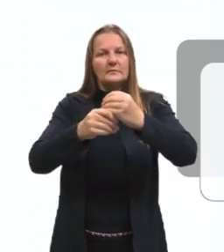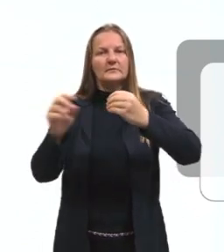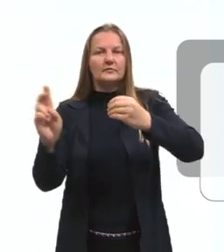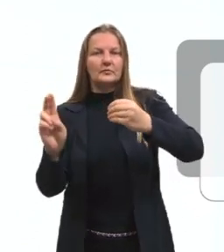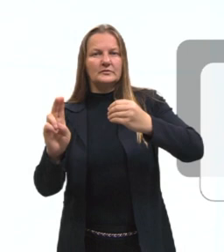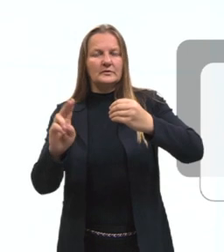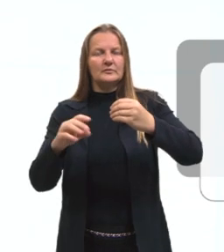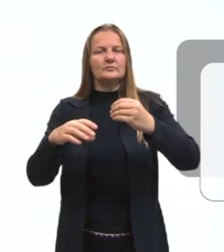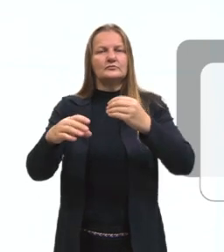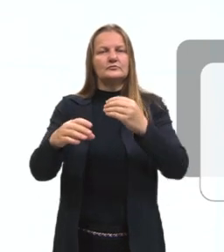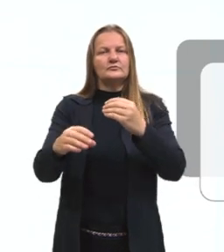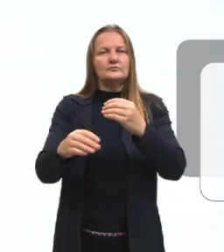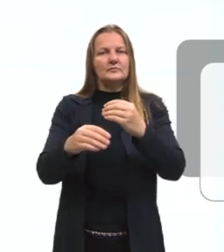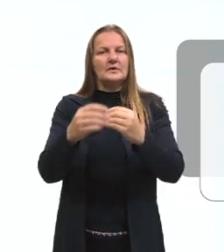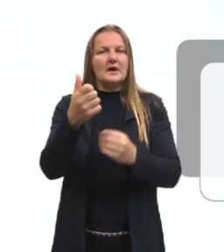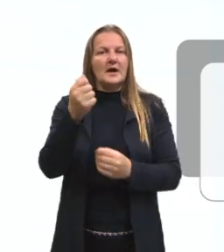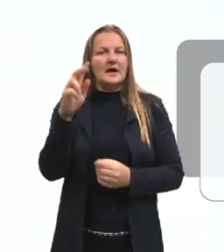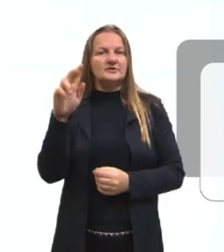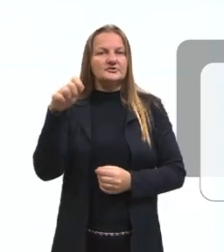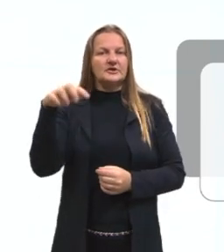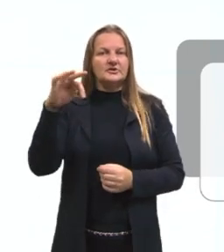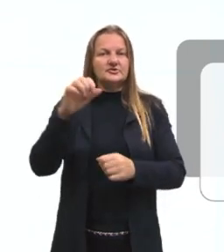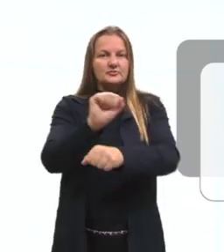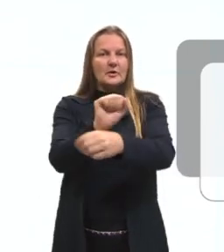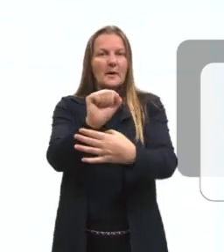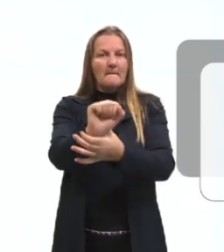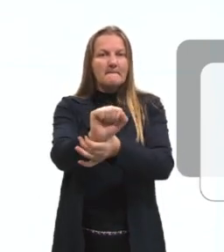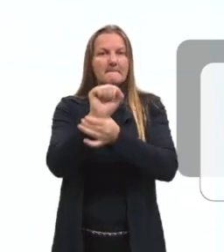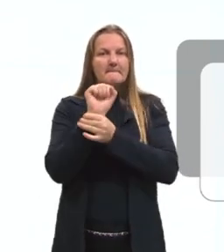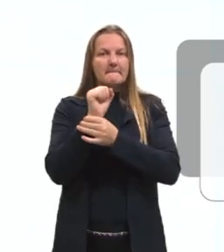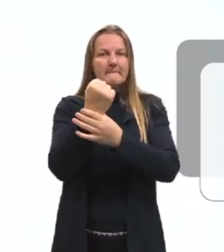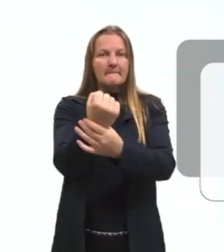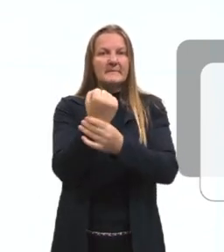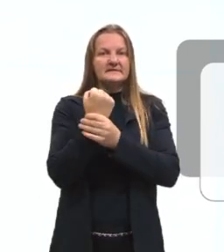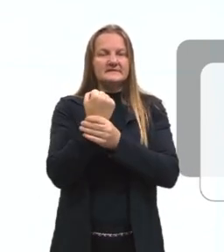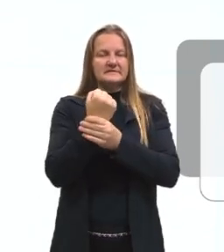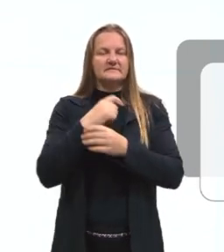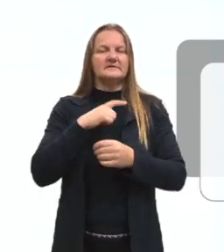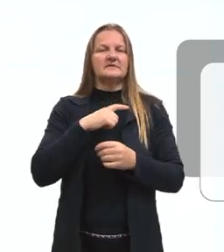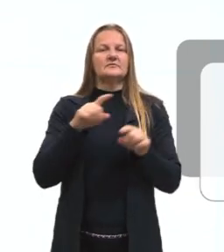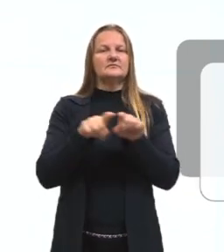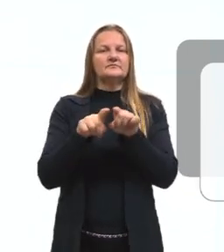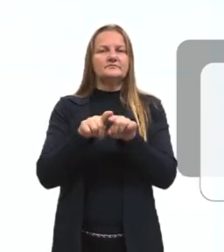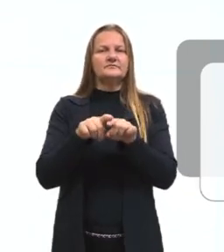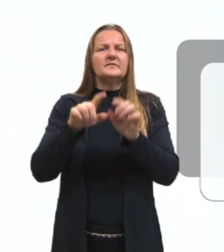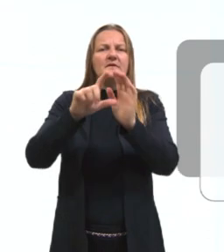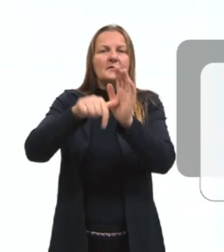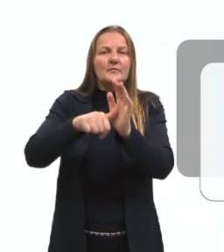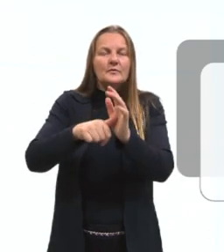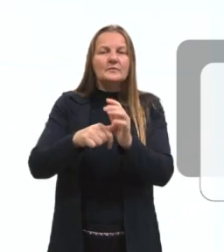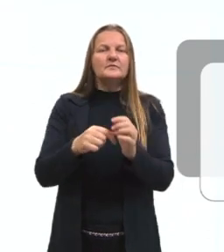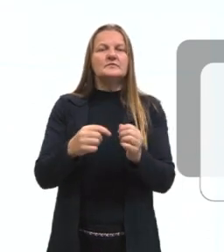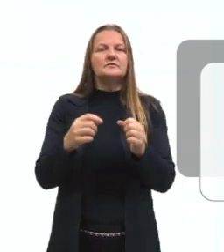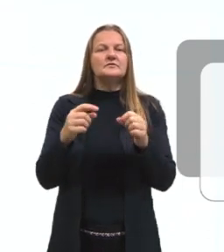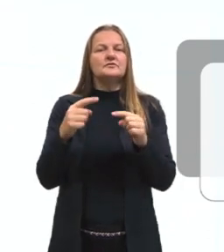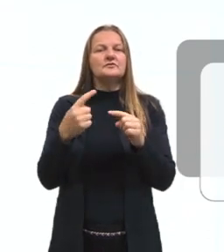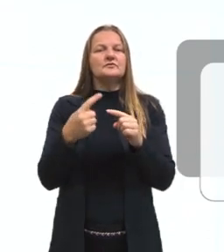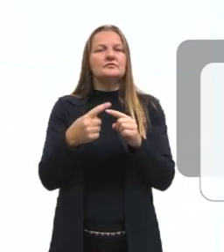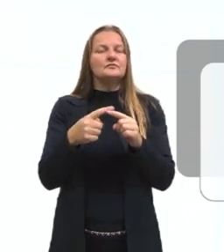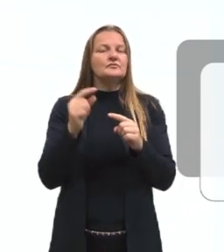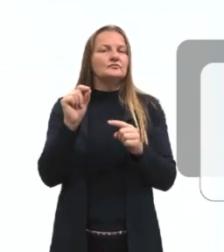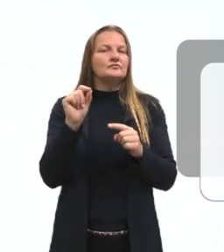nominais, falamos dos agentes da passiva. E também falamos um pouquinho, quando a gente chegou nos termos integrantes,